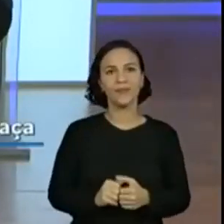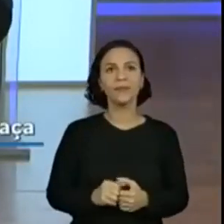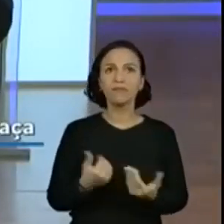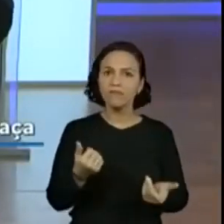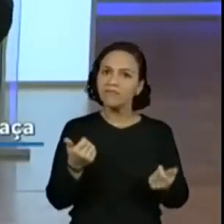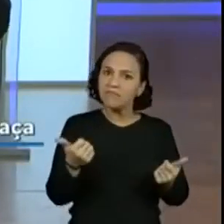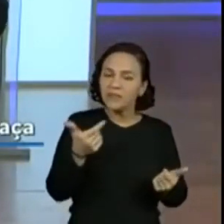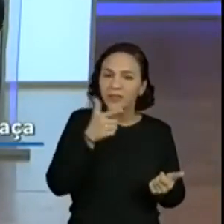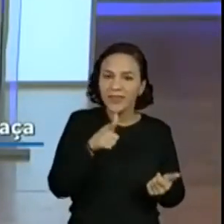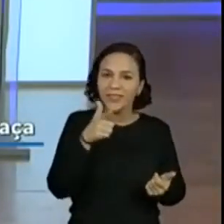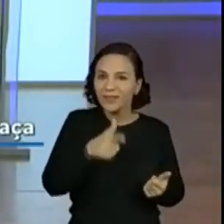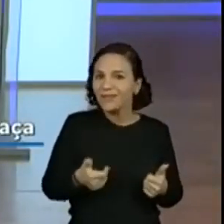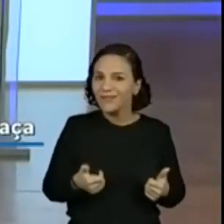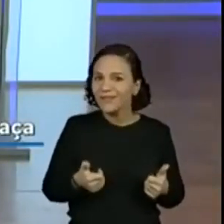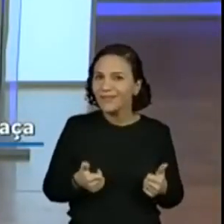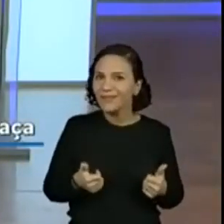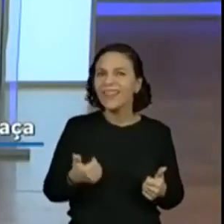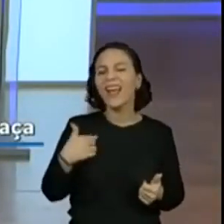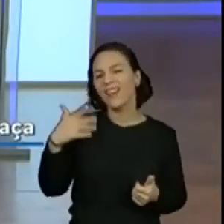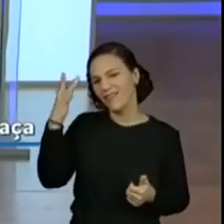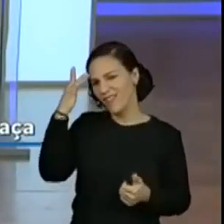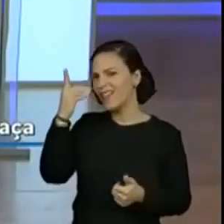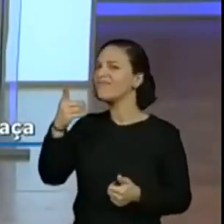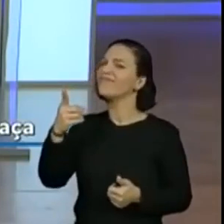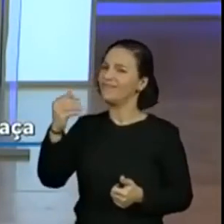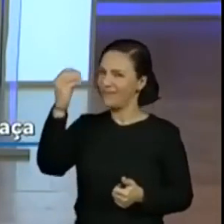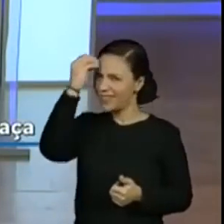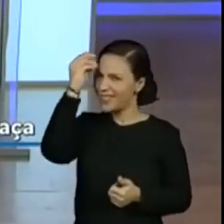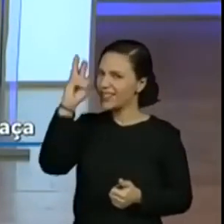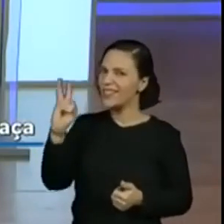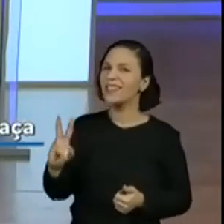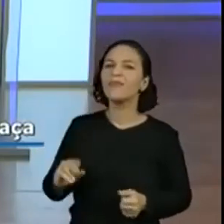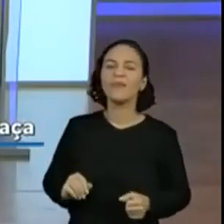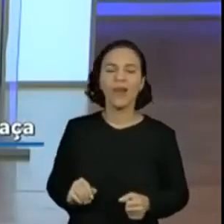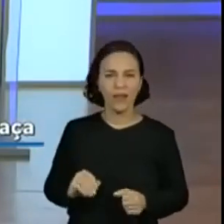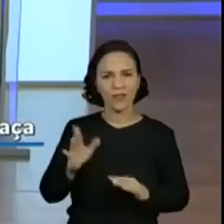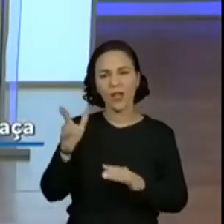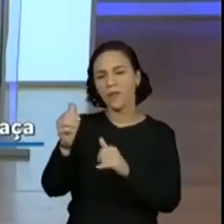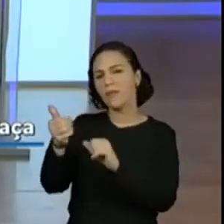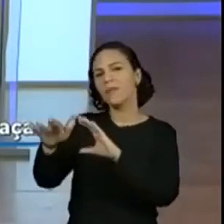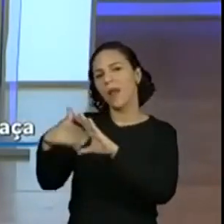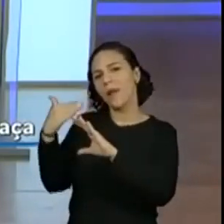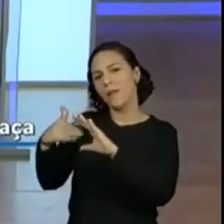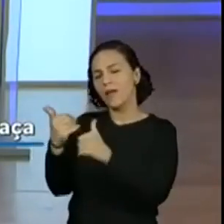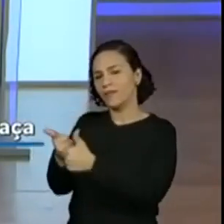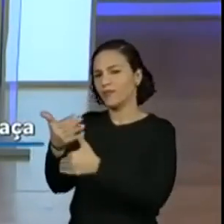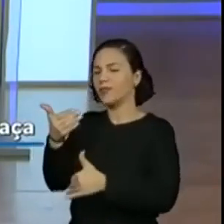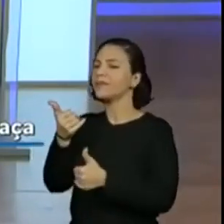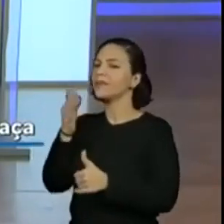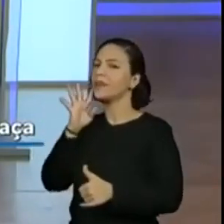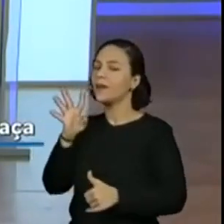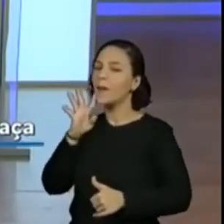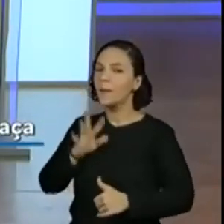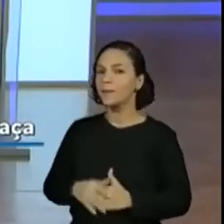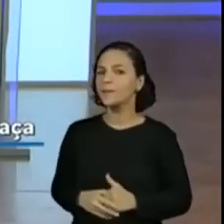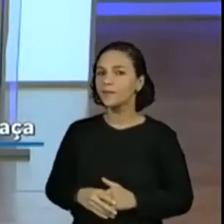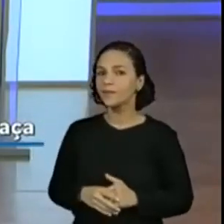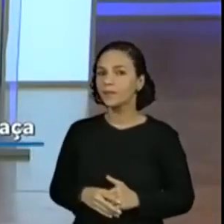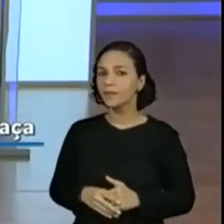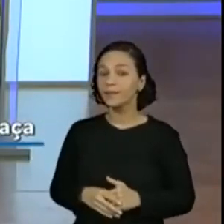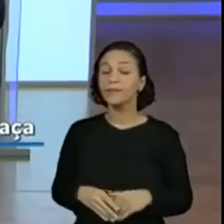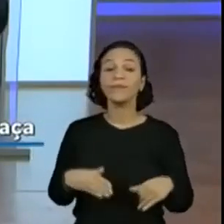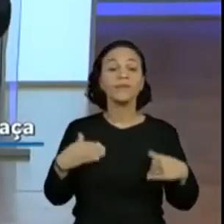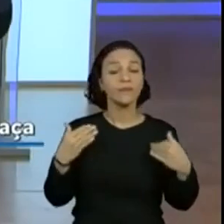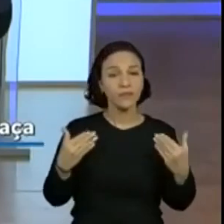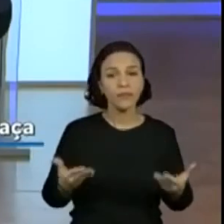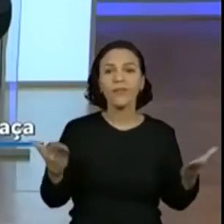entender aí? Ah, eu acredito que sim. Deu, né? Nossa, várias devolutivas aí no chat. Muito legal. Que bom. Mas, agora,